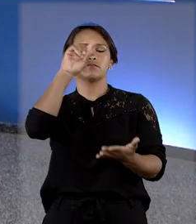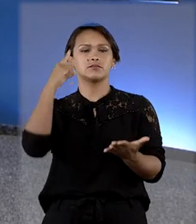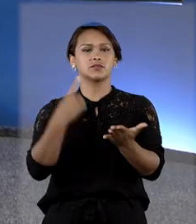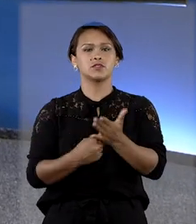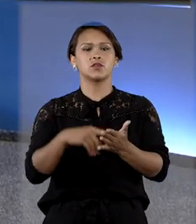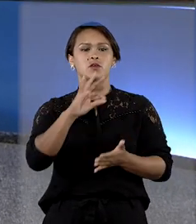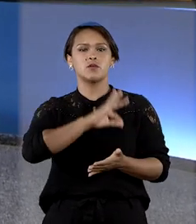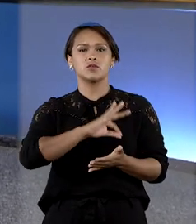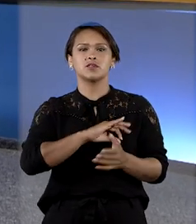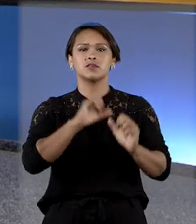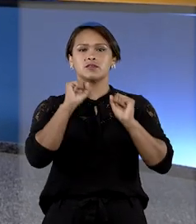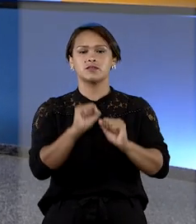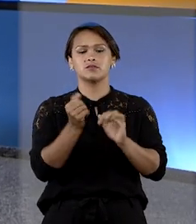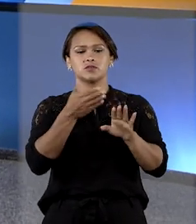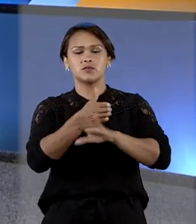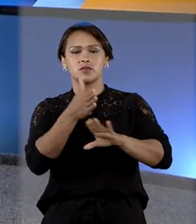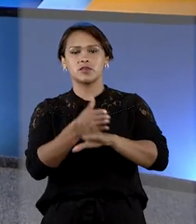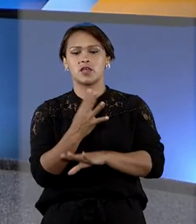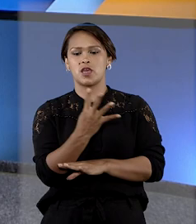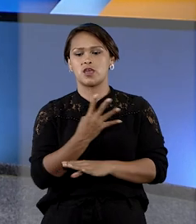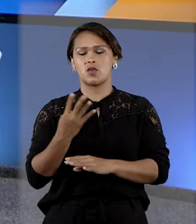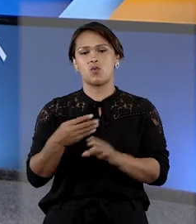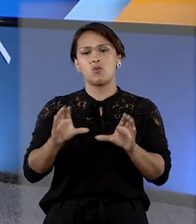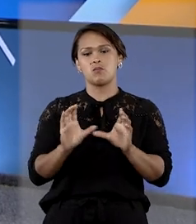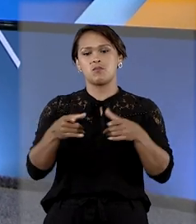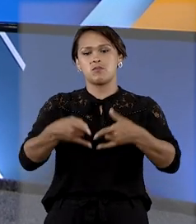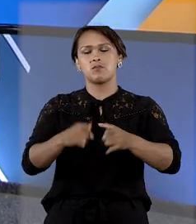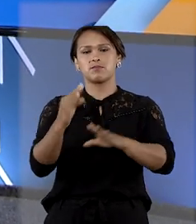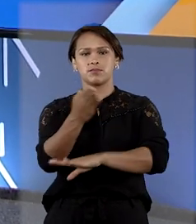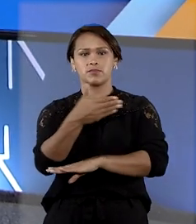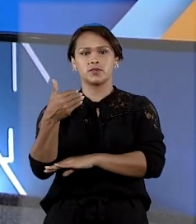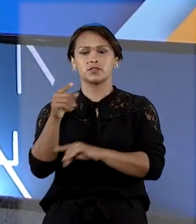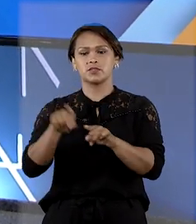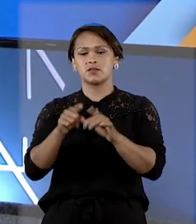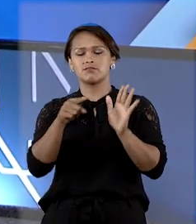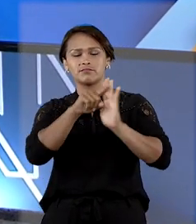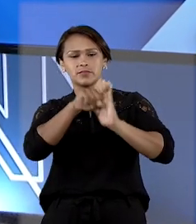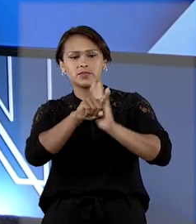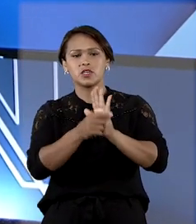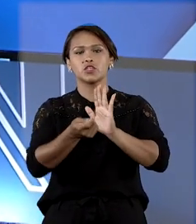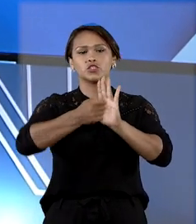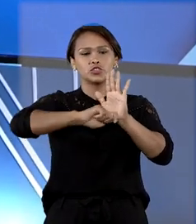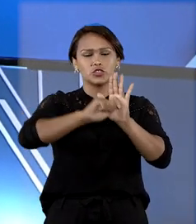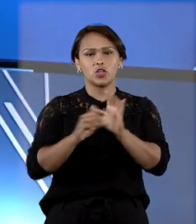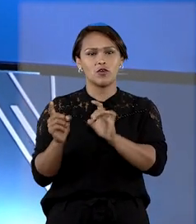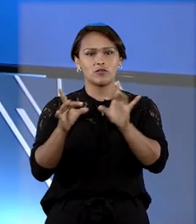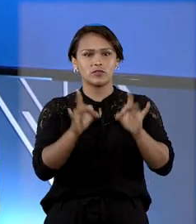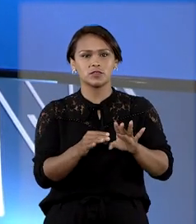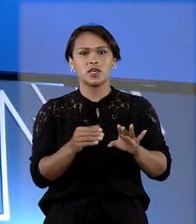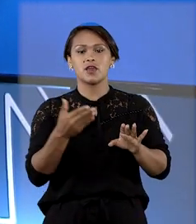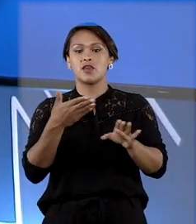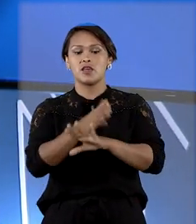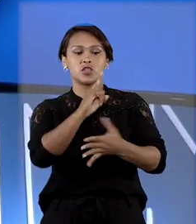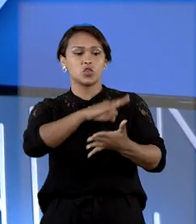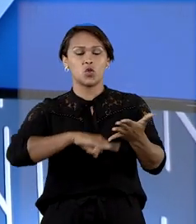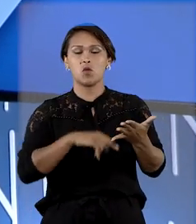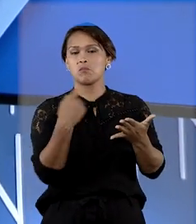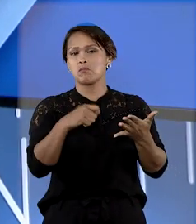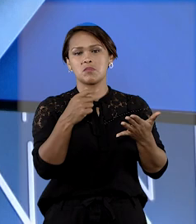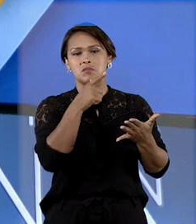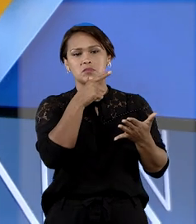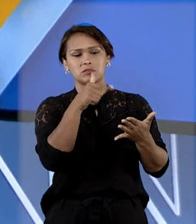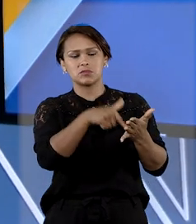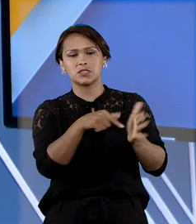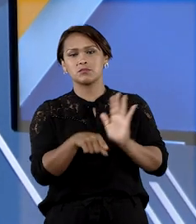decidiu que policiais podem entrar em quarto de hotel para apurar suspeita de tráfico de drogas sem autorização judicial